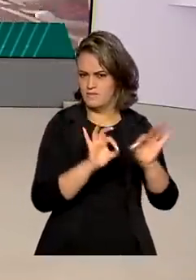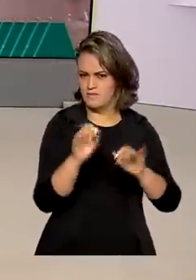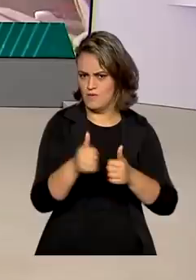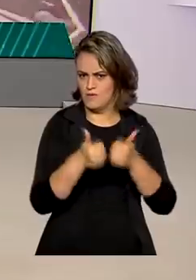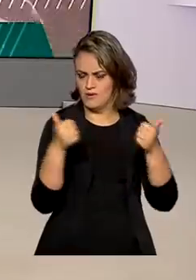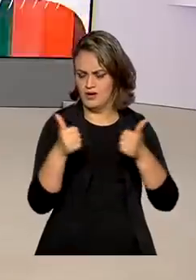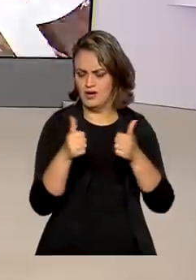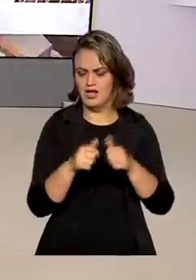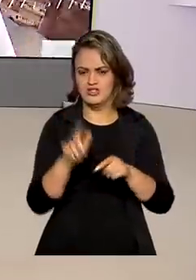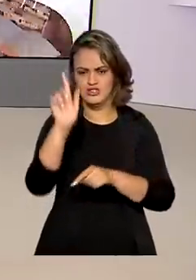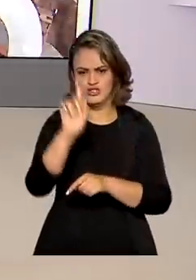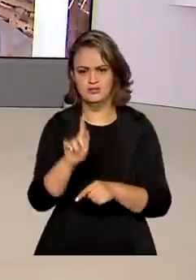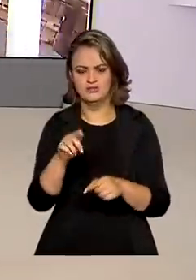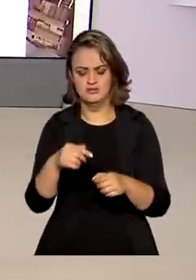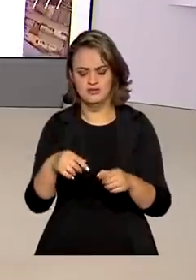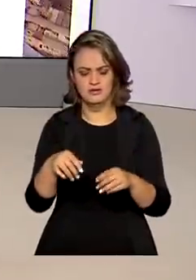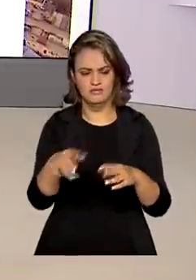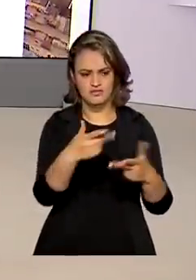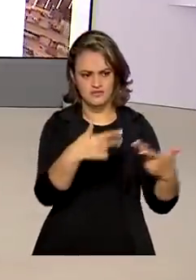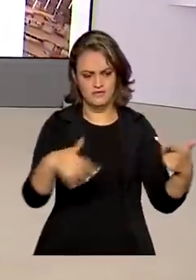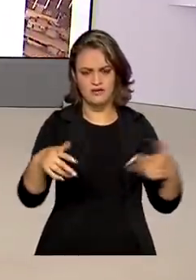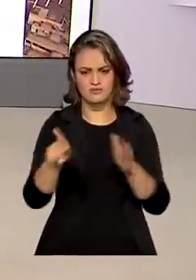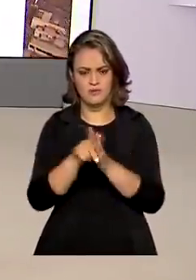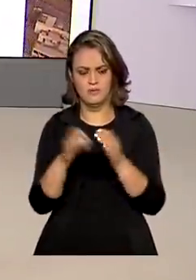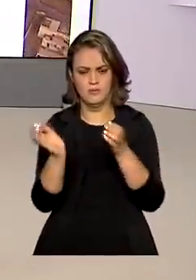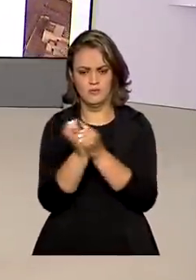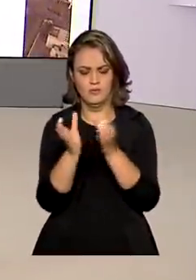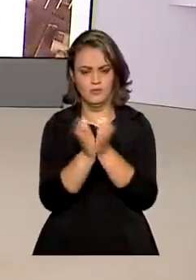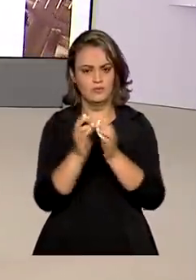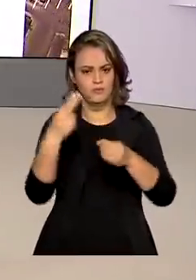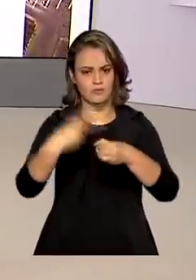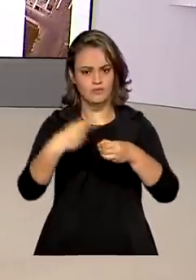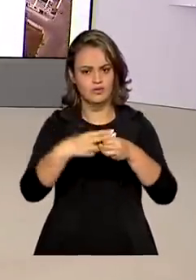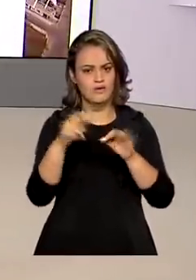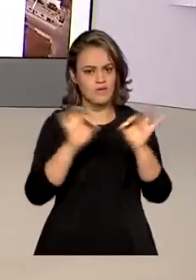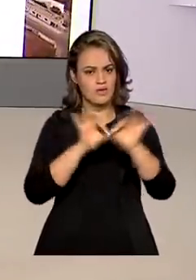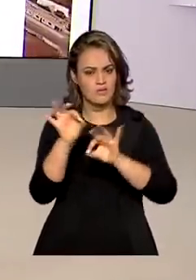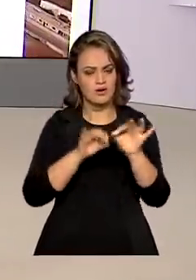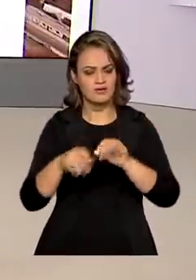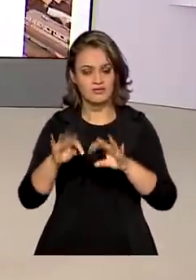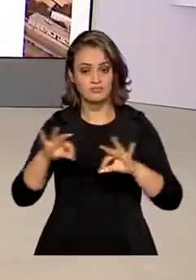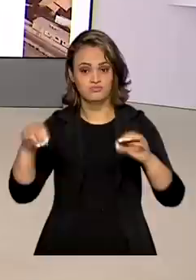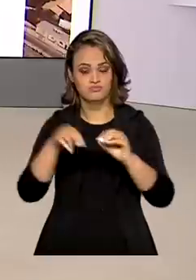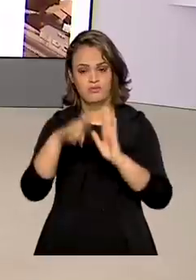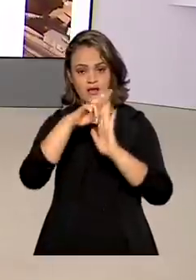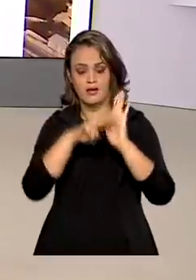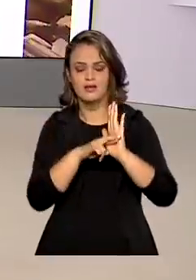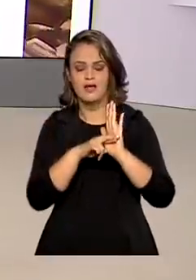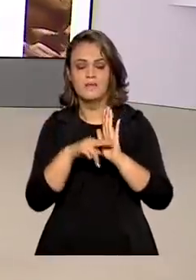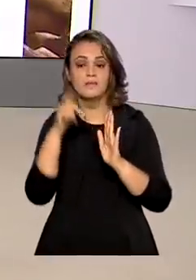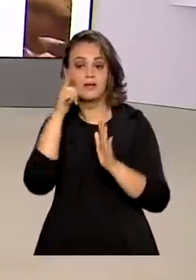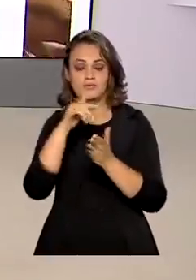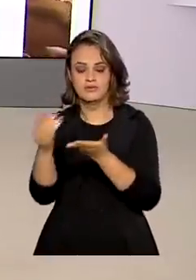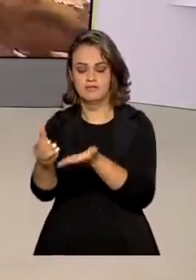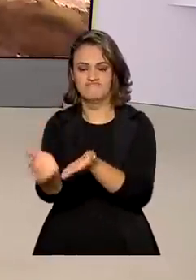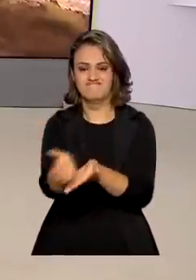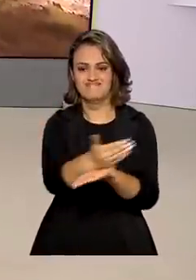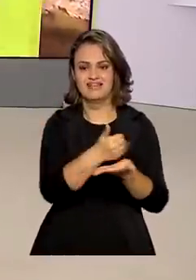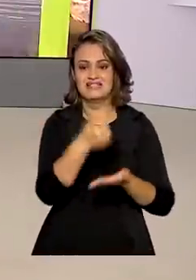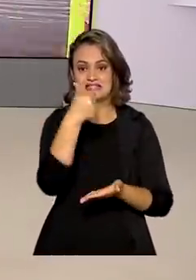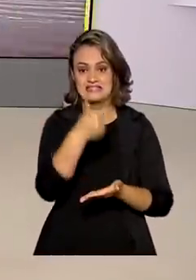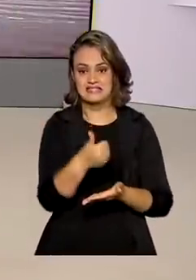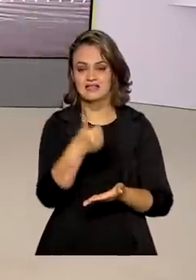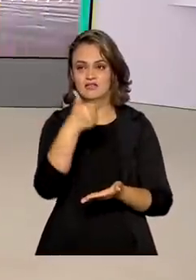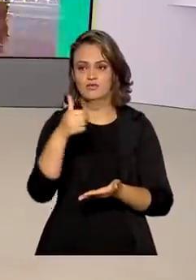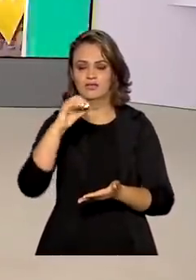gestão de imóveis da União e ampliar a regularização fundiária em todo o país. A meta é arrecadar 110 bilhões de